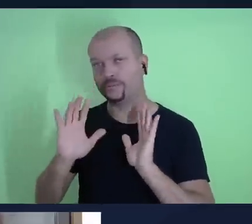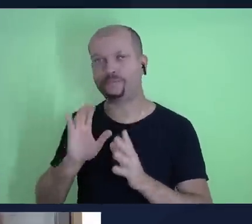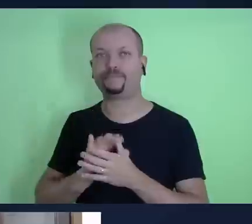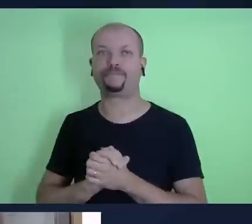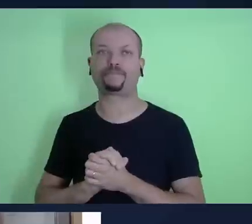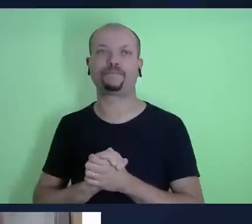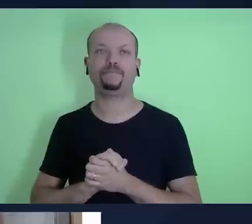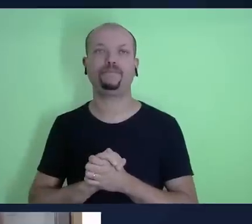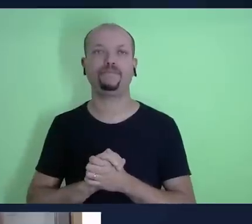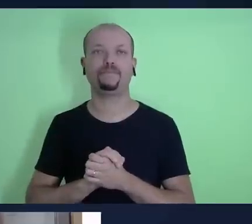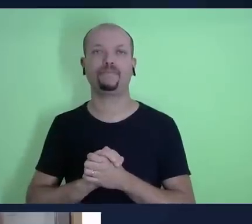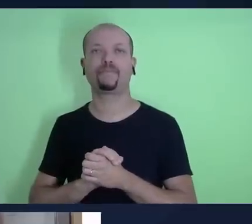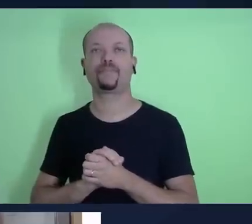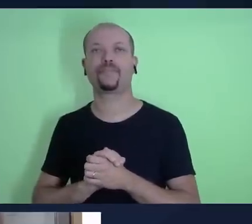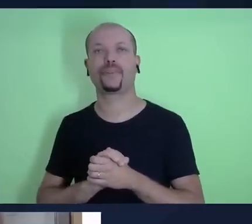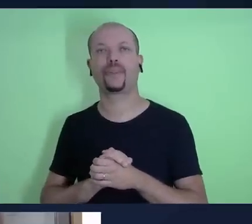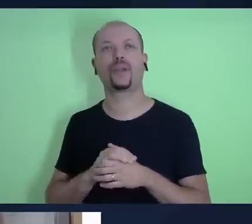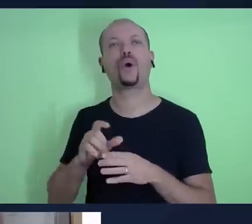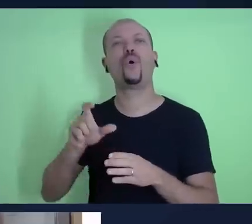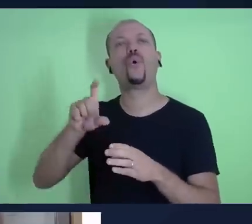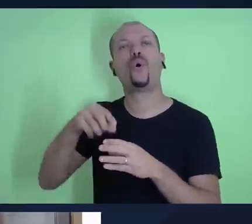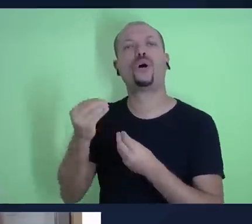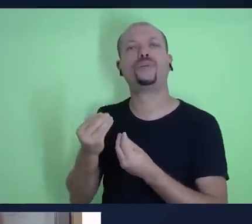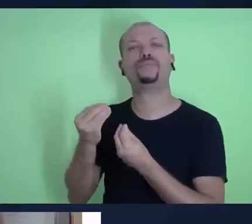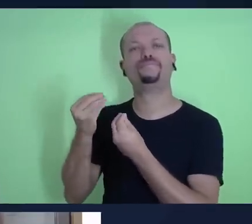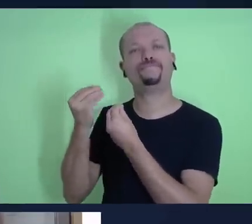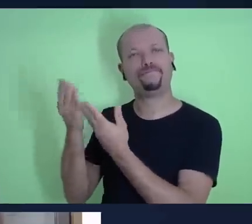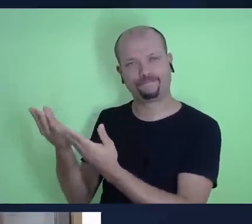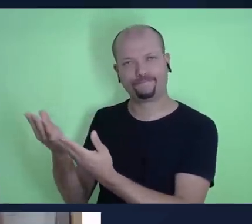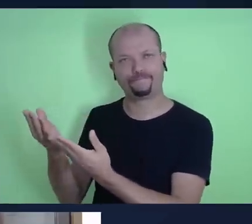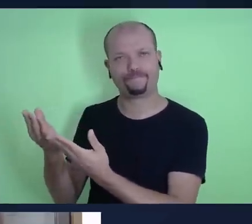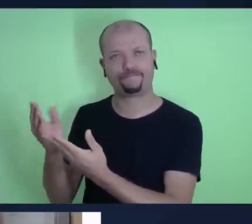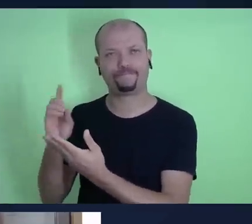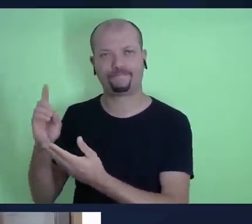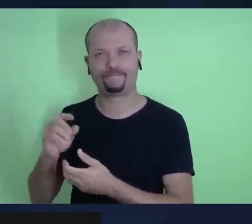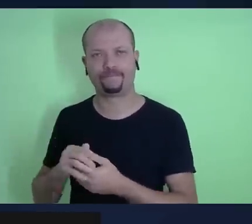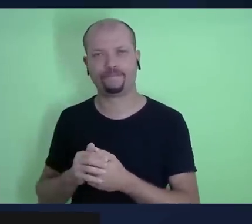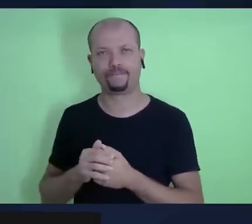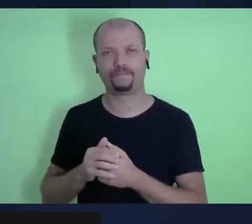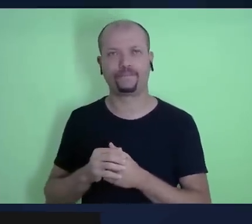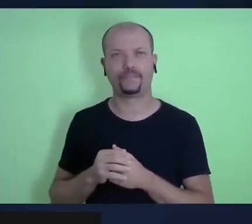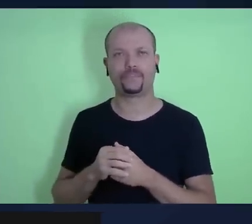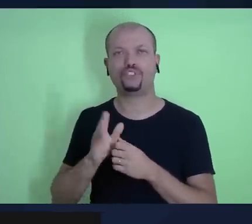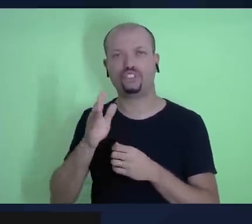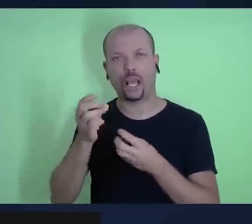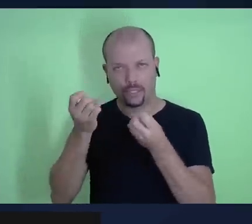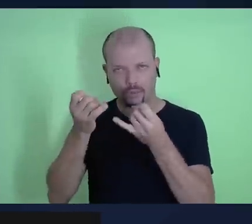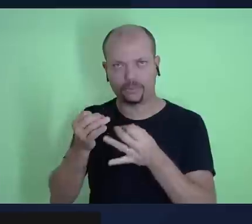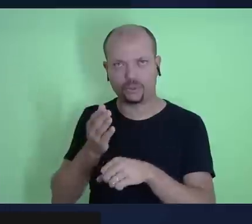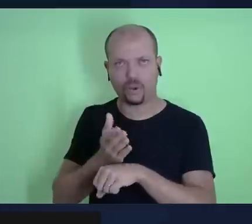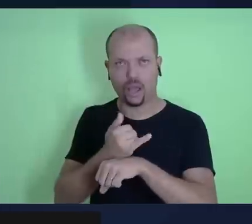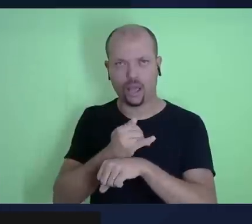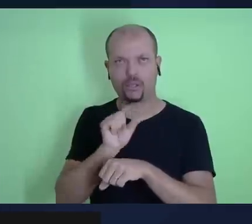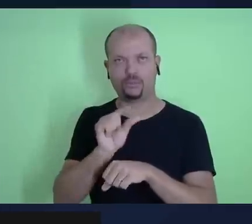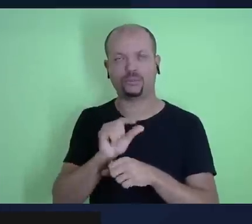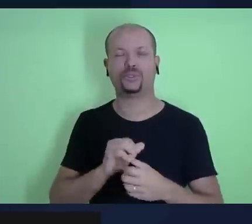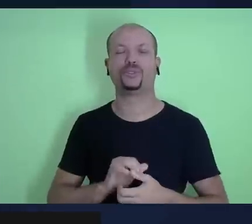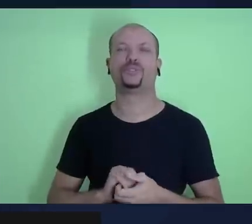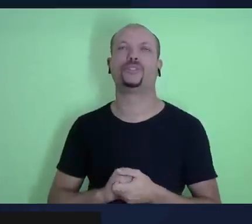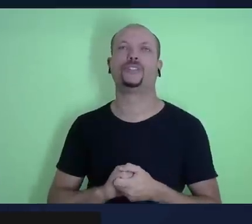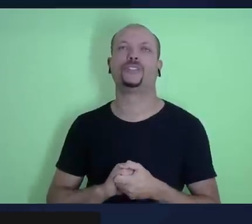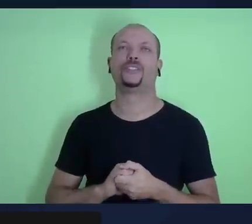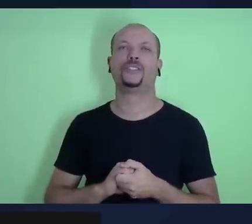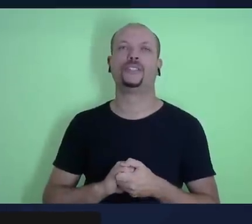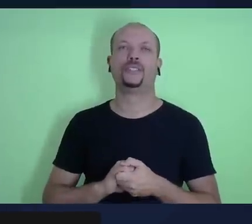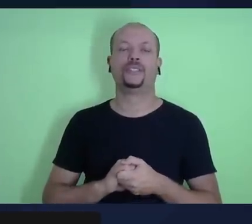por que entregar o dízimo? A gente já comentou isso de certa maneira na questão anterior, o